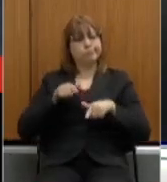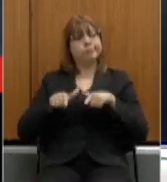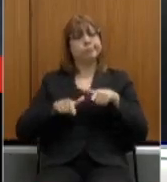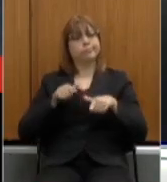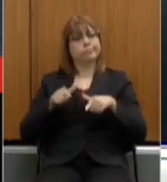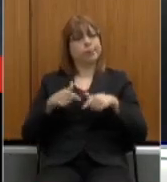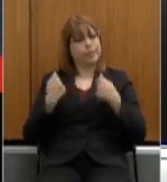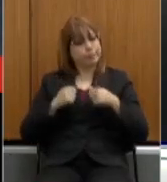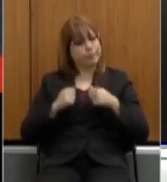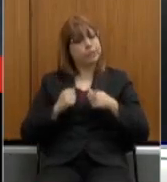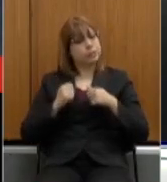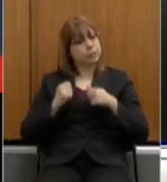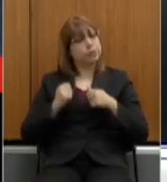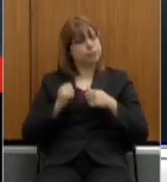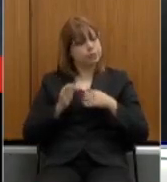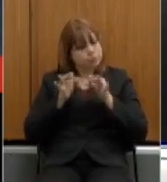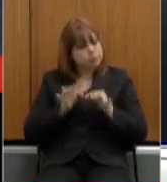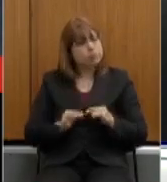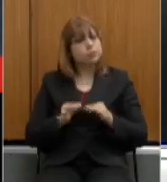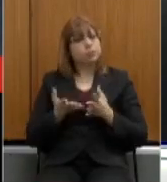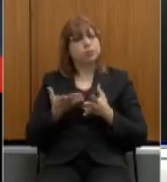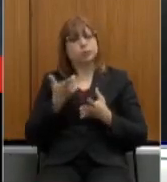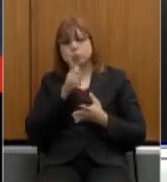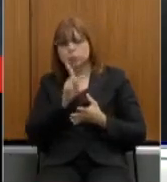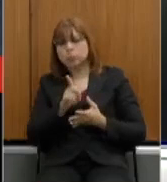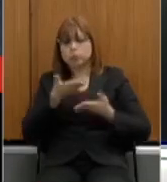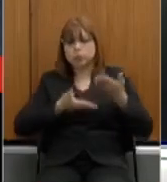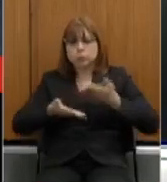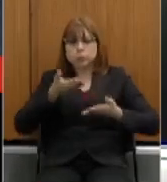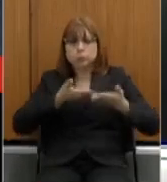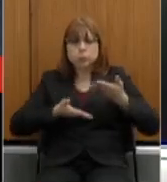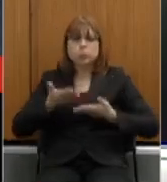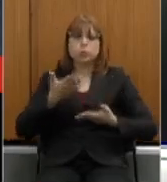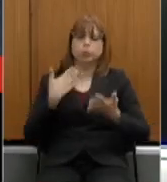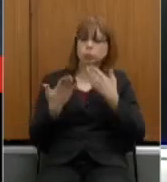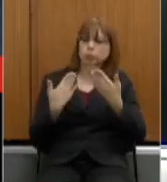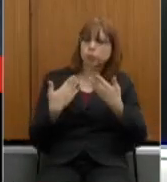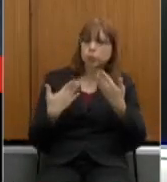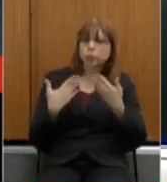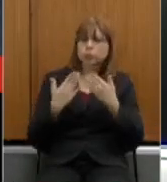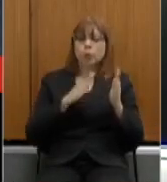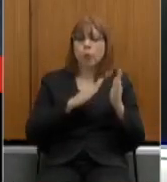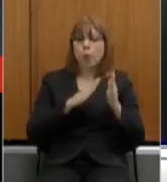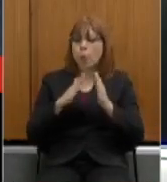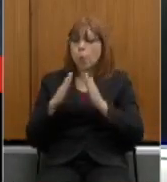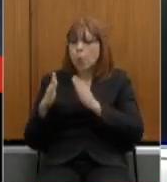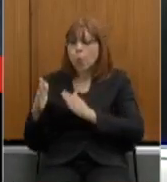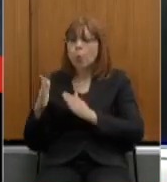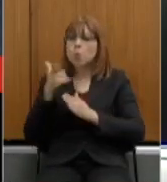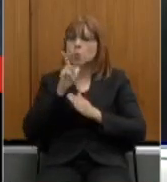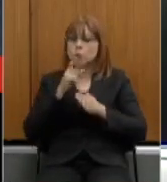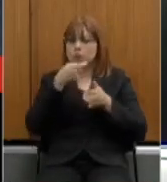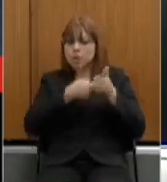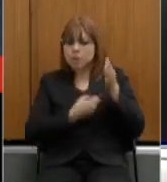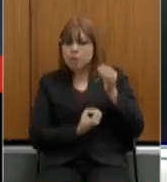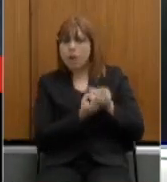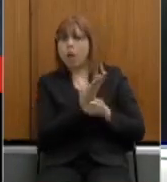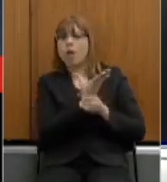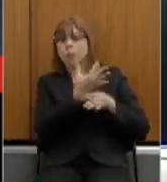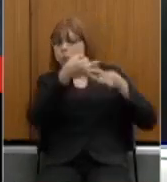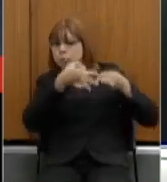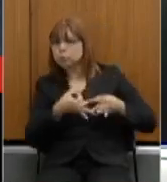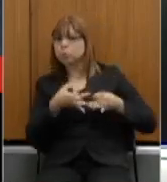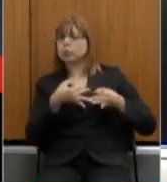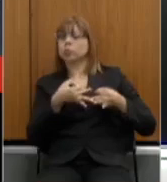entendimento sejam os balizadores de um processo que nos levará a um texto justo e que atenda às